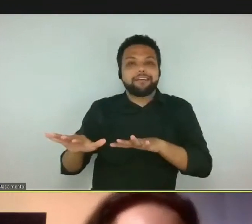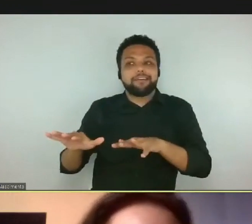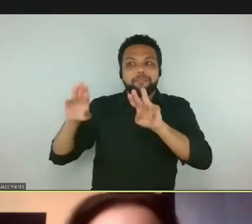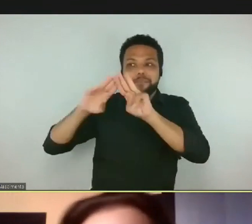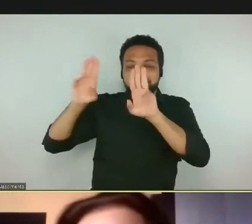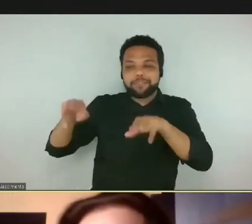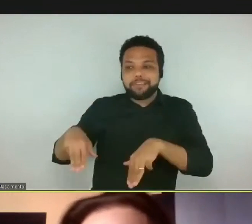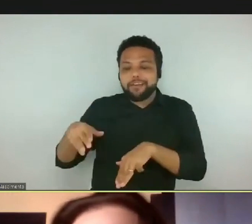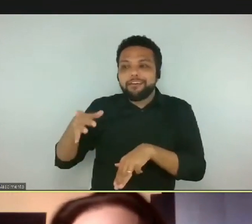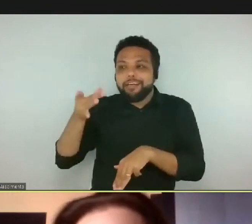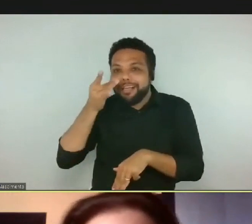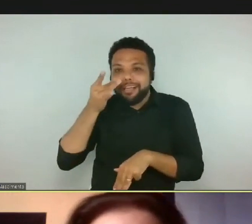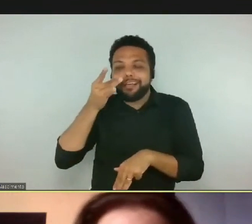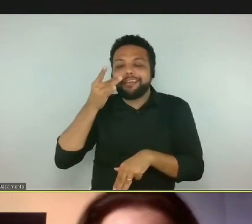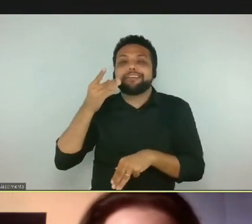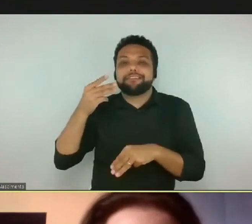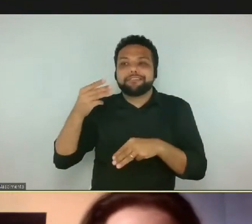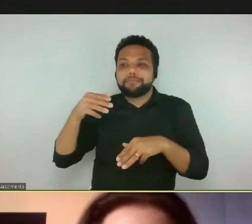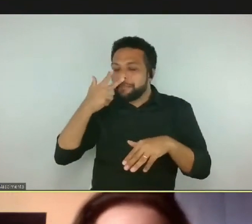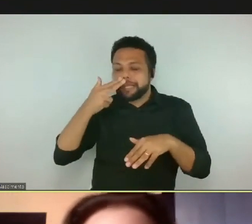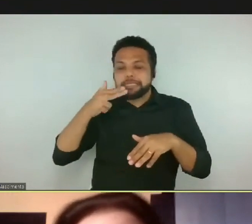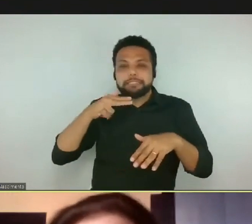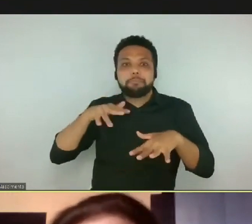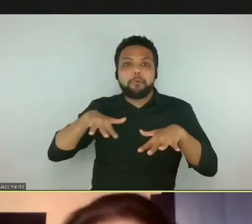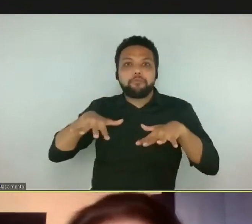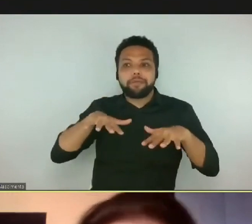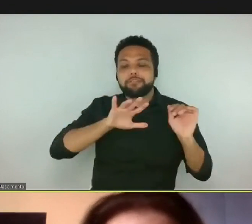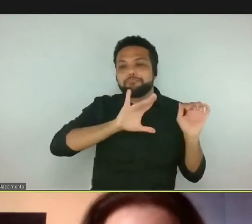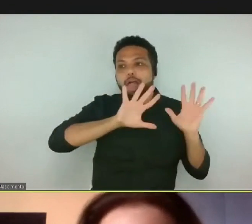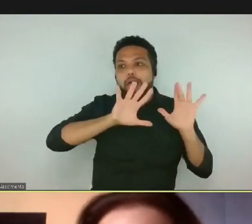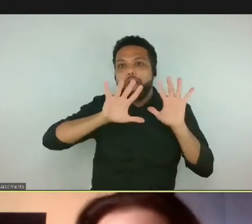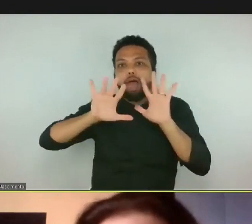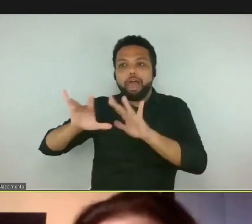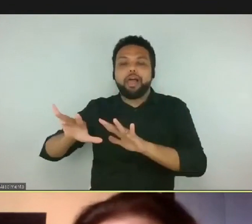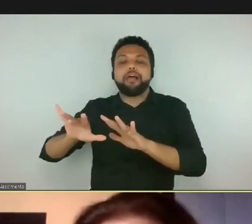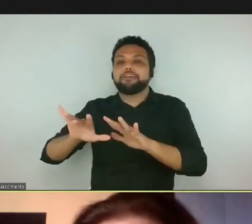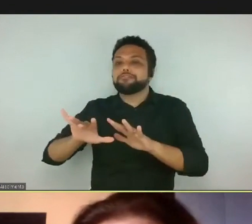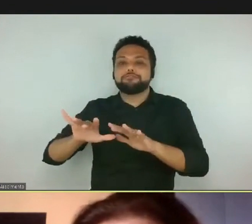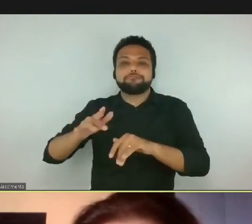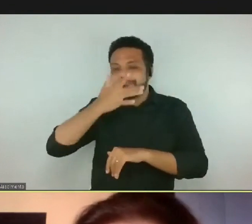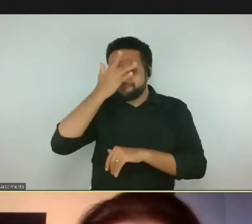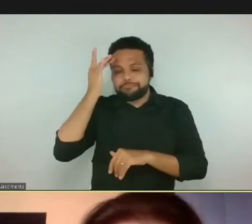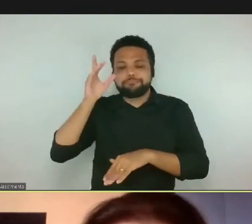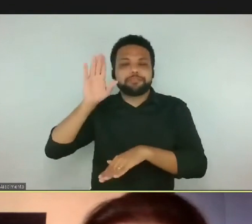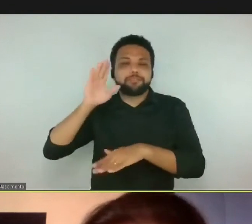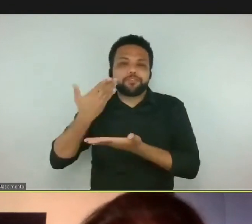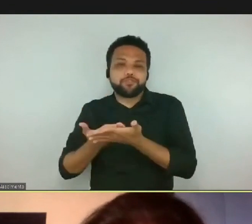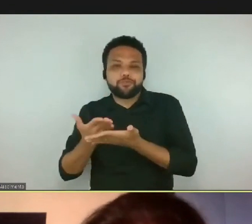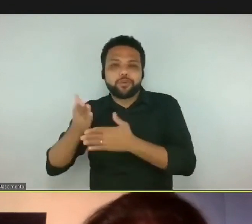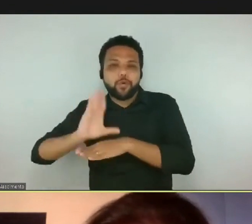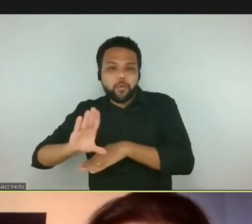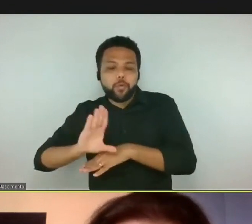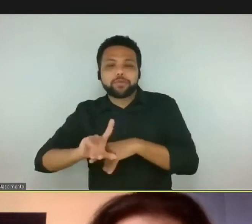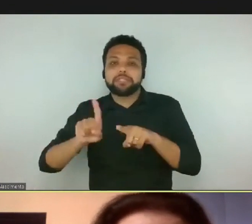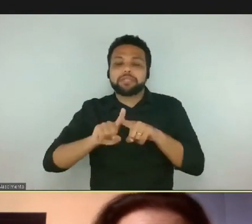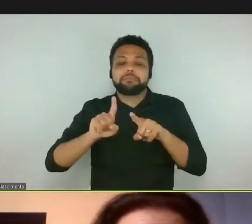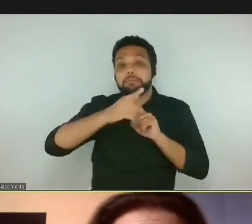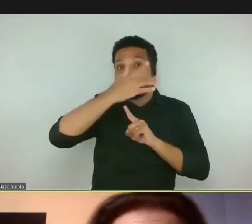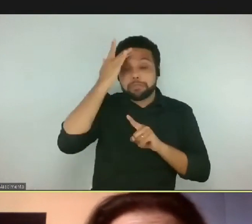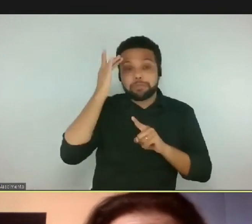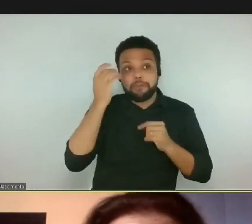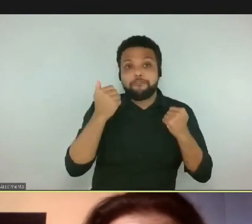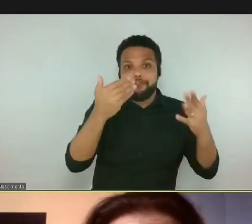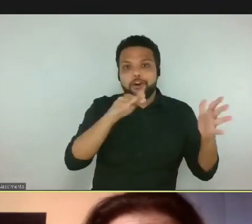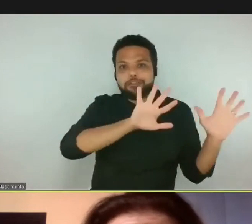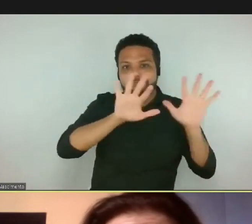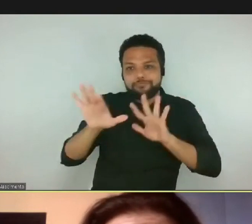com a movimentação de todos os educandos do público, é muito interessante. E